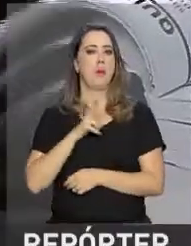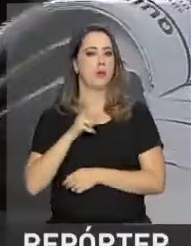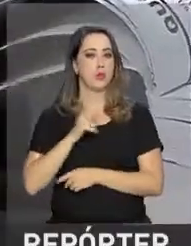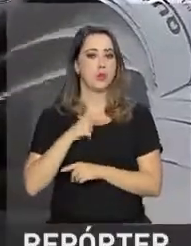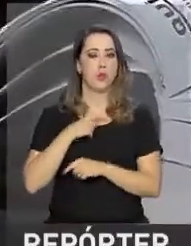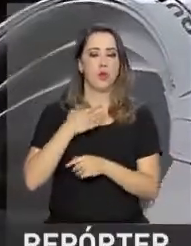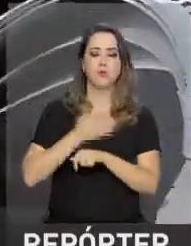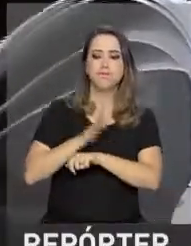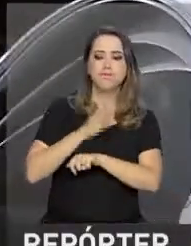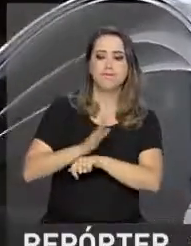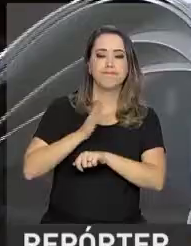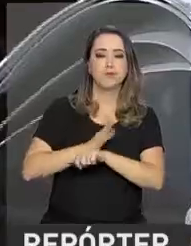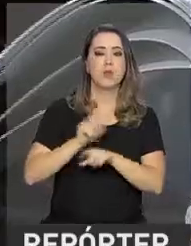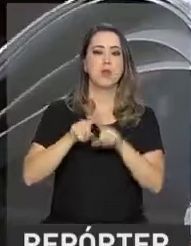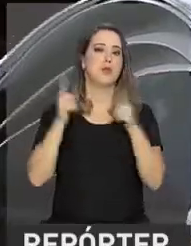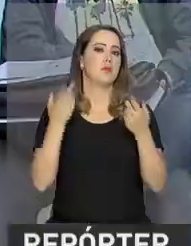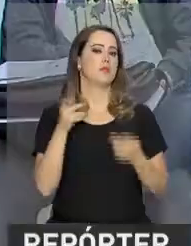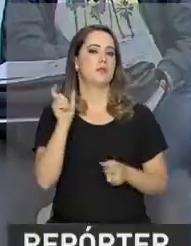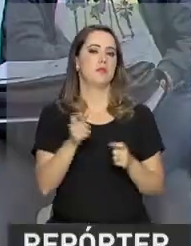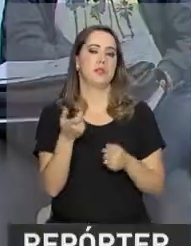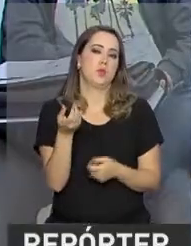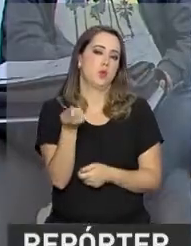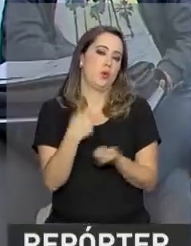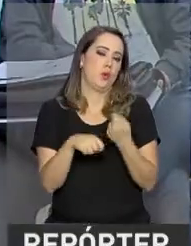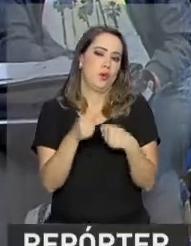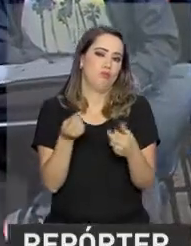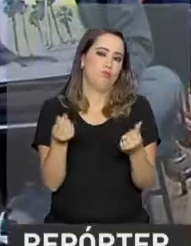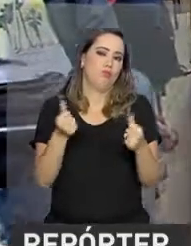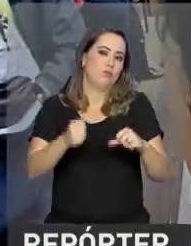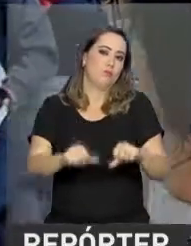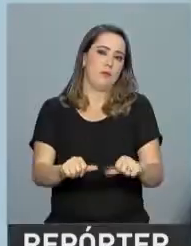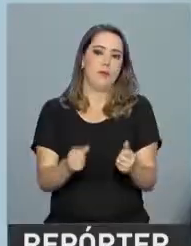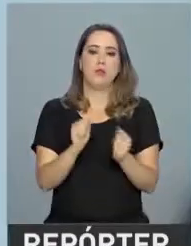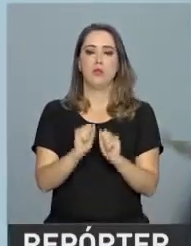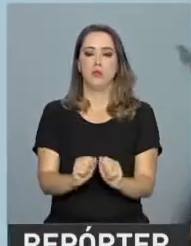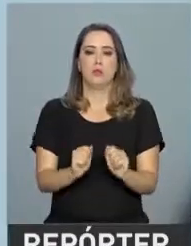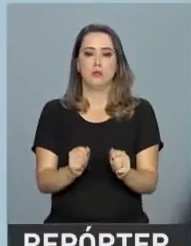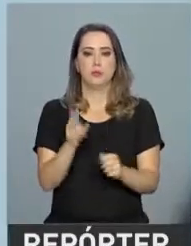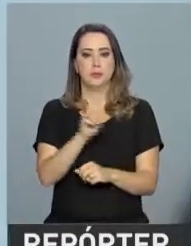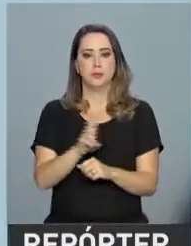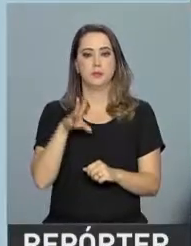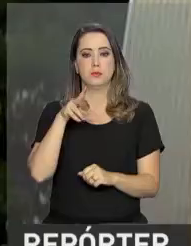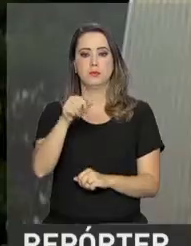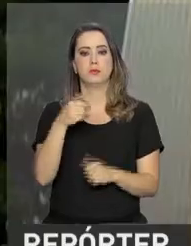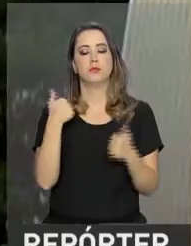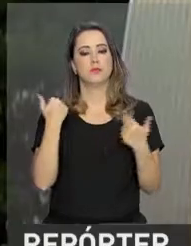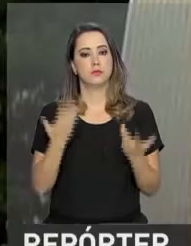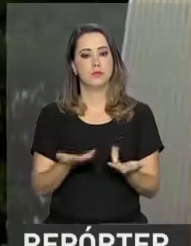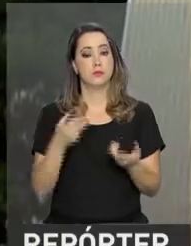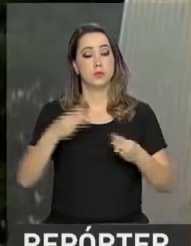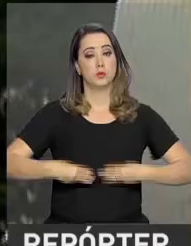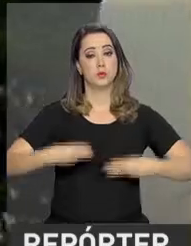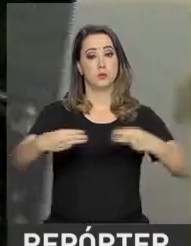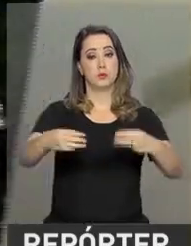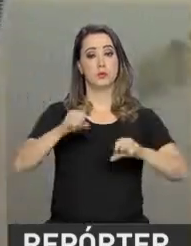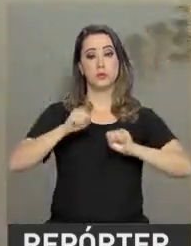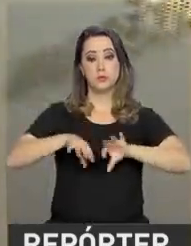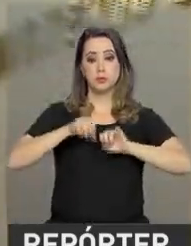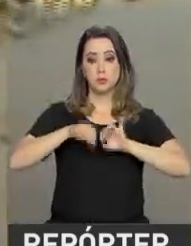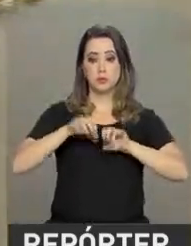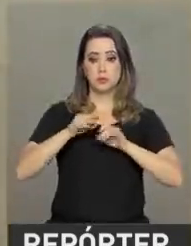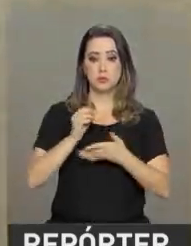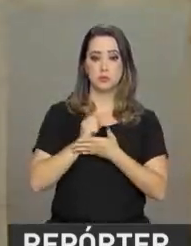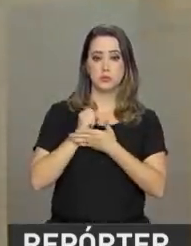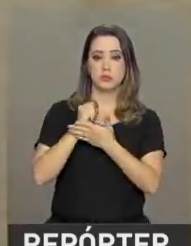monitorias. Mas nem todos têm condições econômicas de usar todas essas ferramentas. E, por isso, o Ministério da Educação